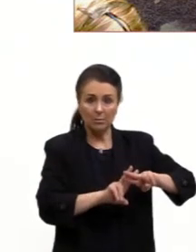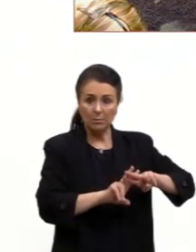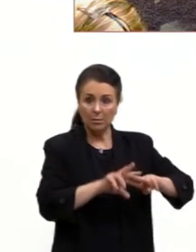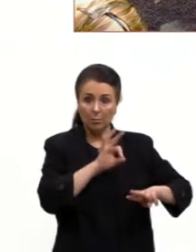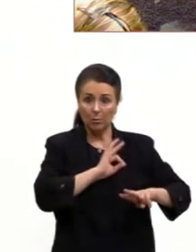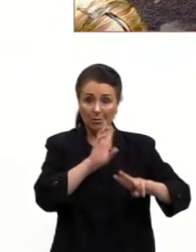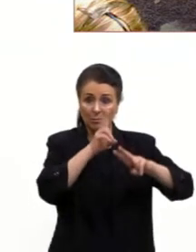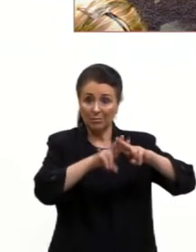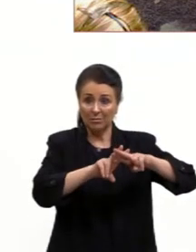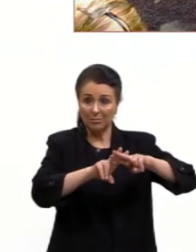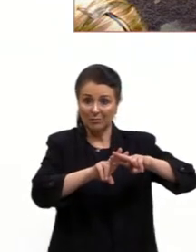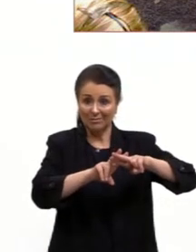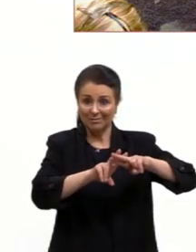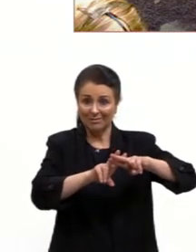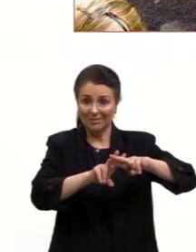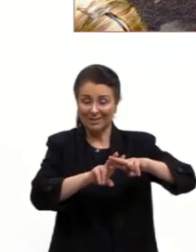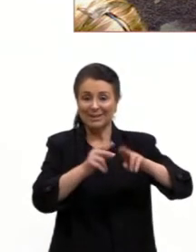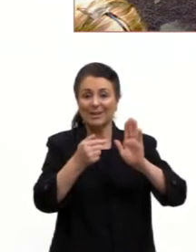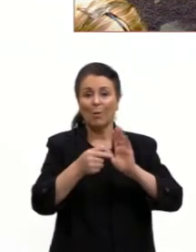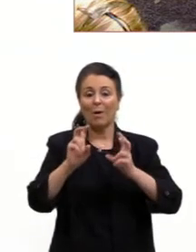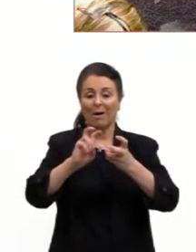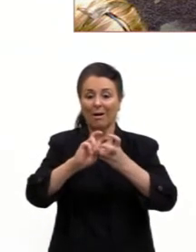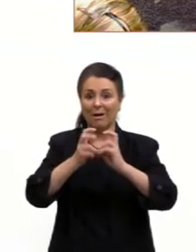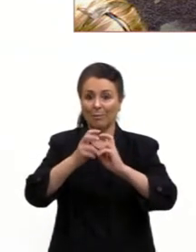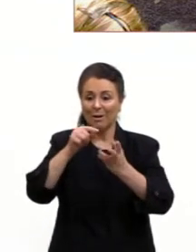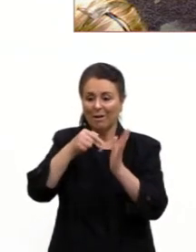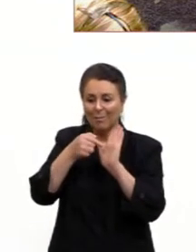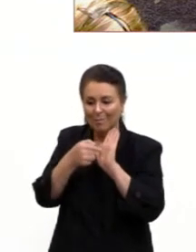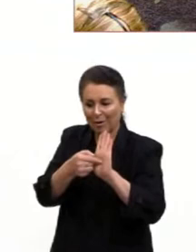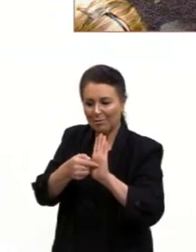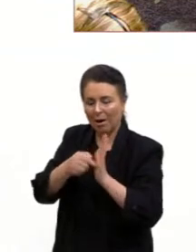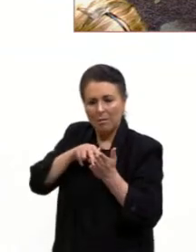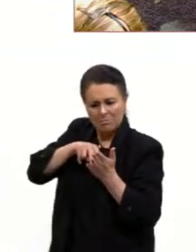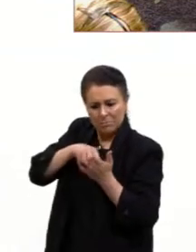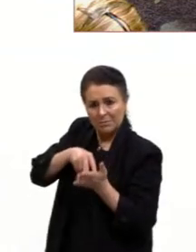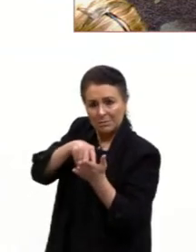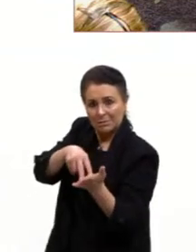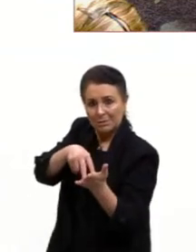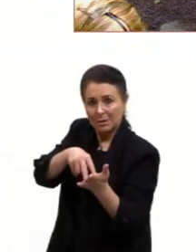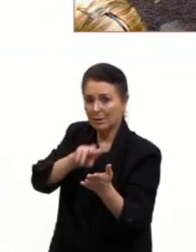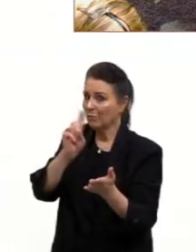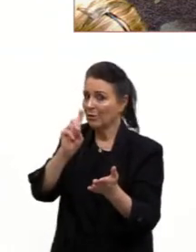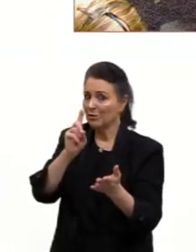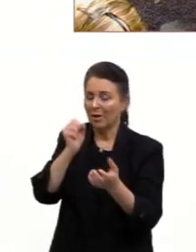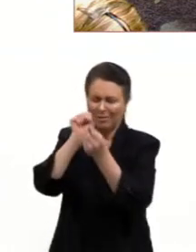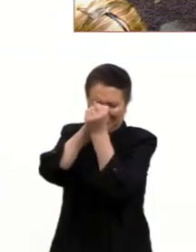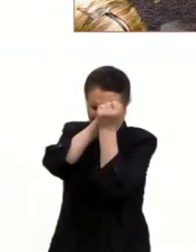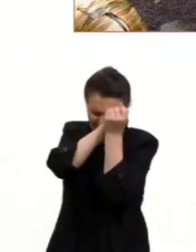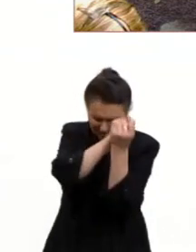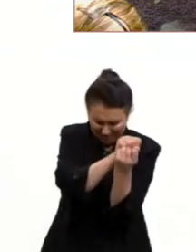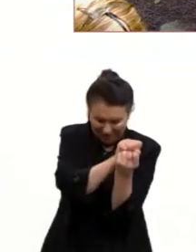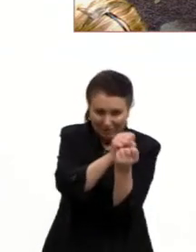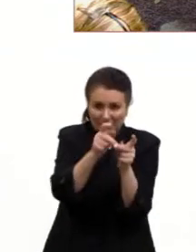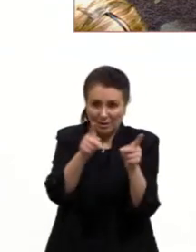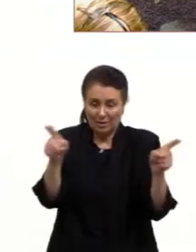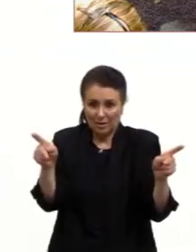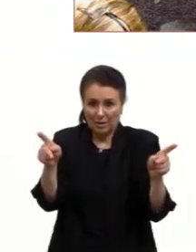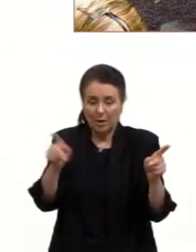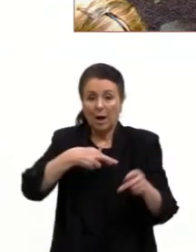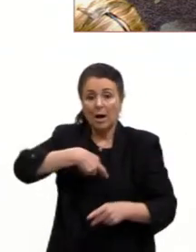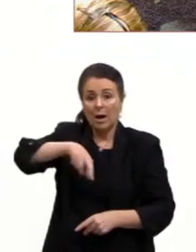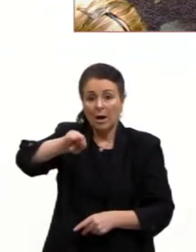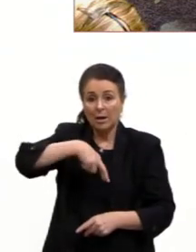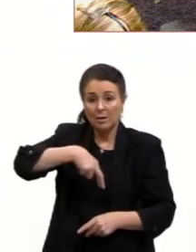ela também expressa essa resistência e que essa resistência não foi só no período da escravidão. A capoeira, as religiões de matrizes